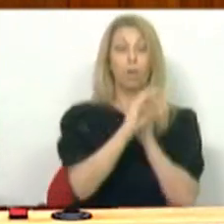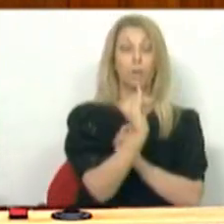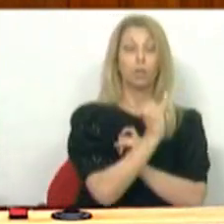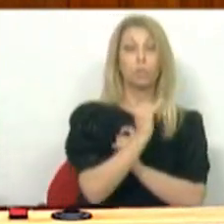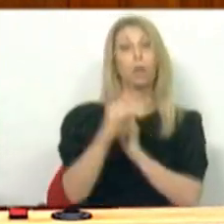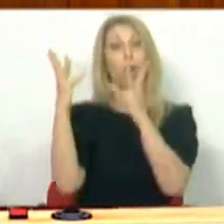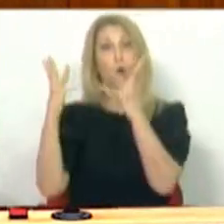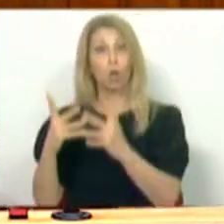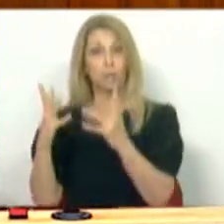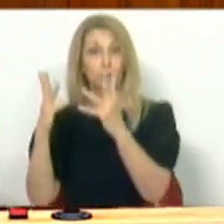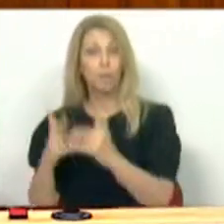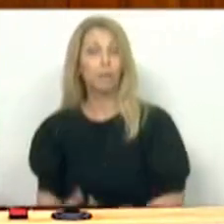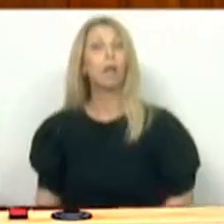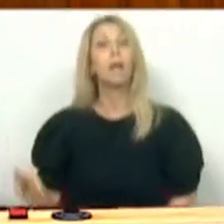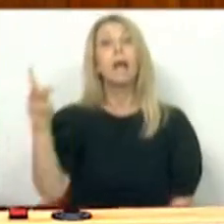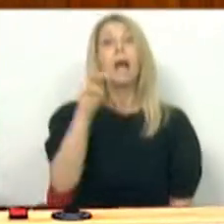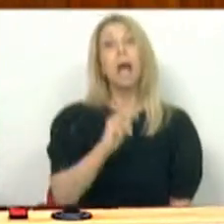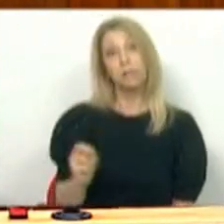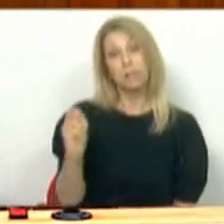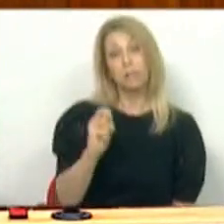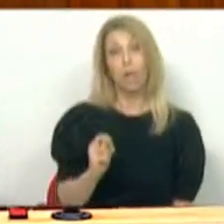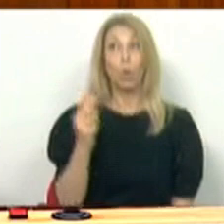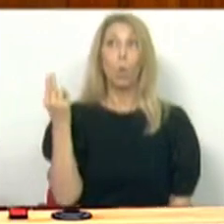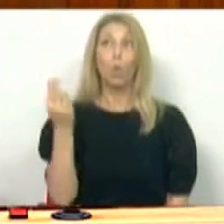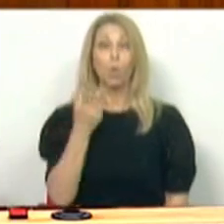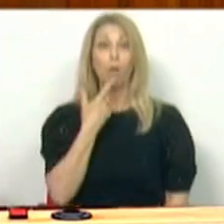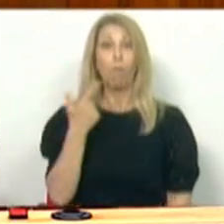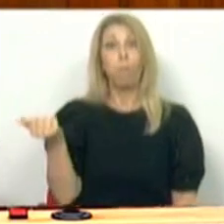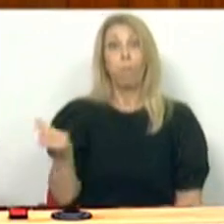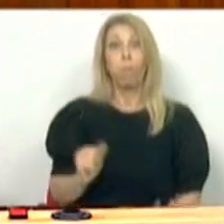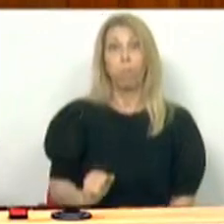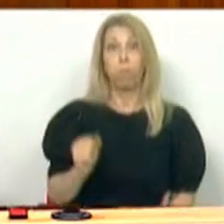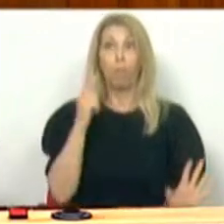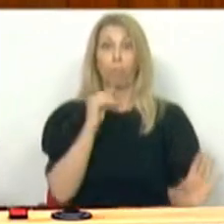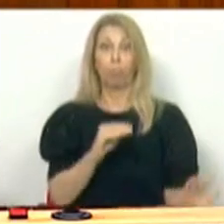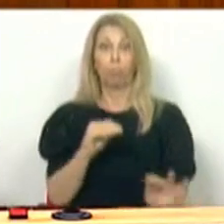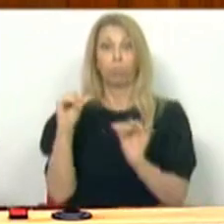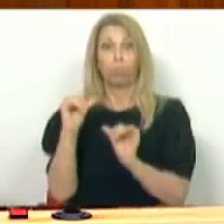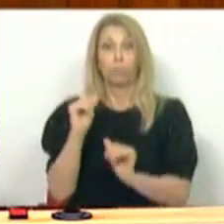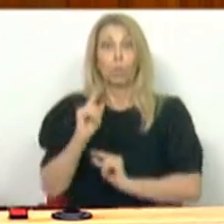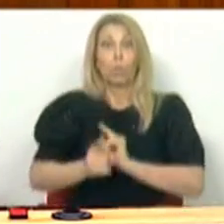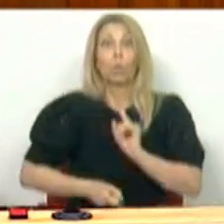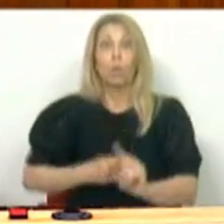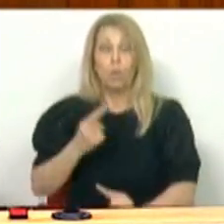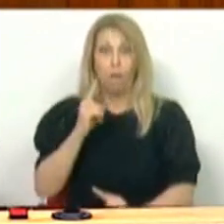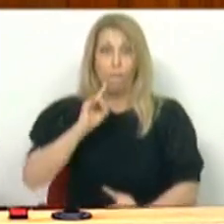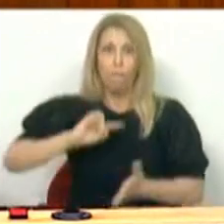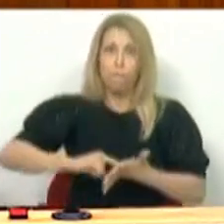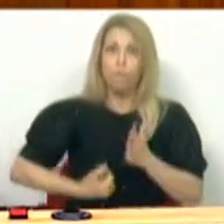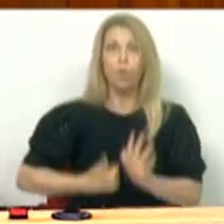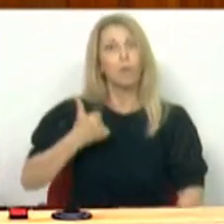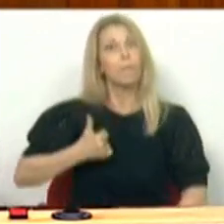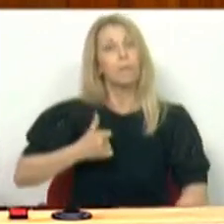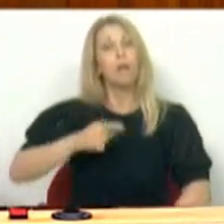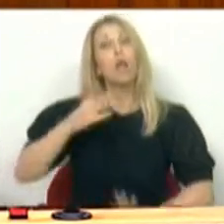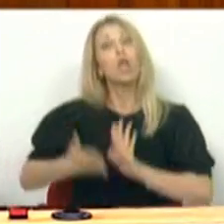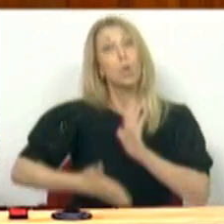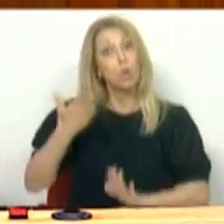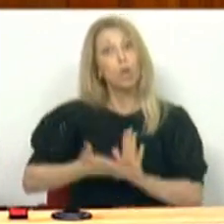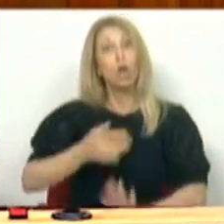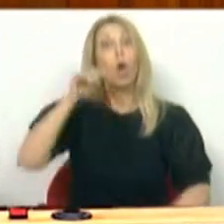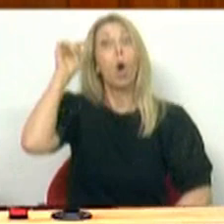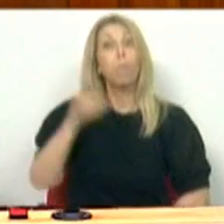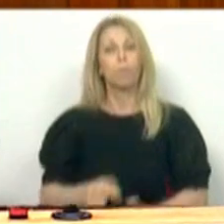terceiro lugar, que a União não se pode desobrigar do que é fundamental, urgente, que é o apoio imediato e concreto à